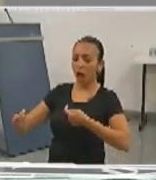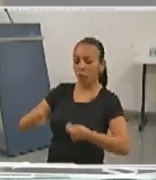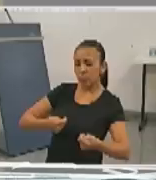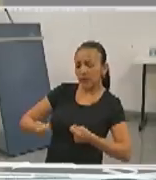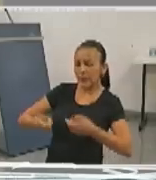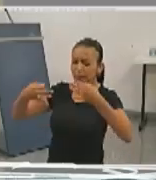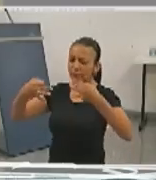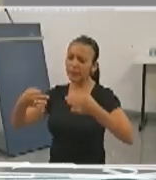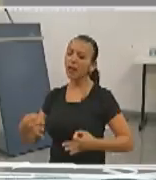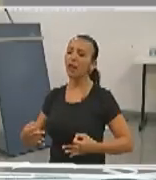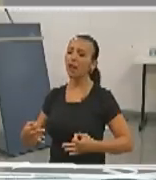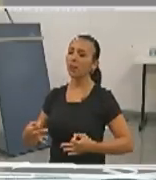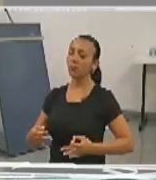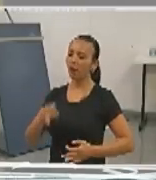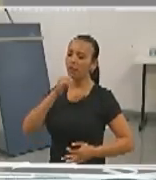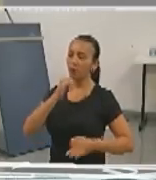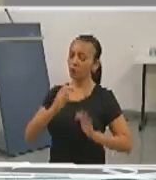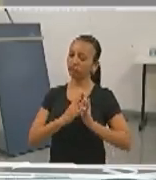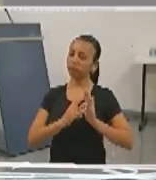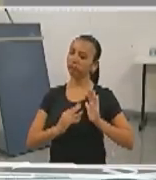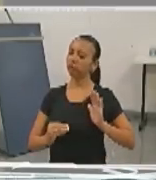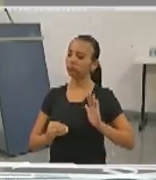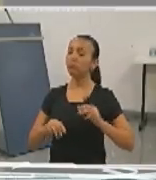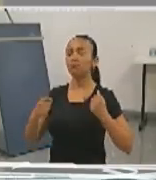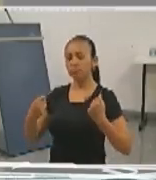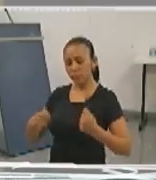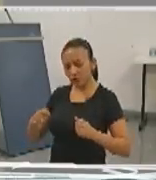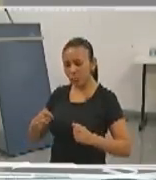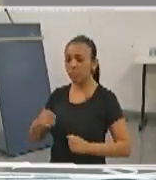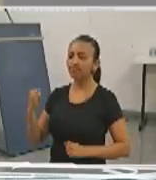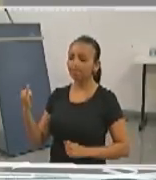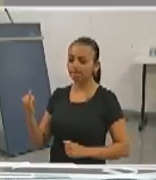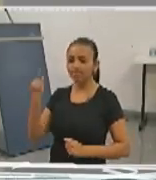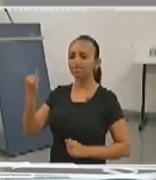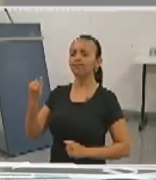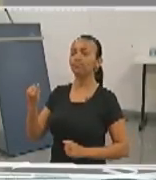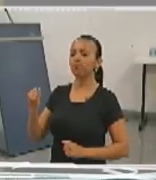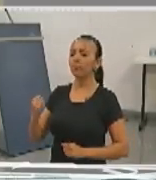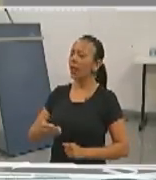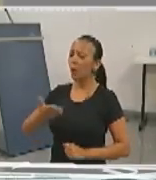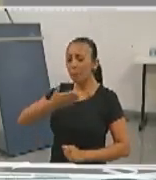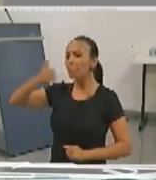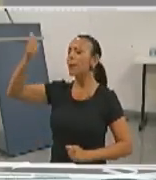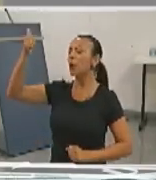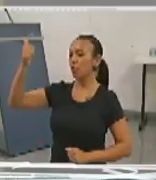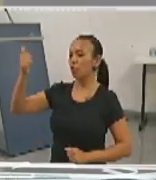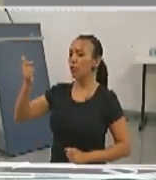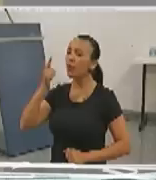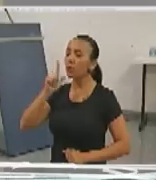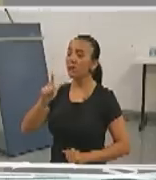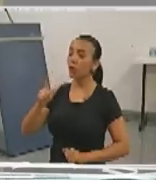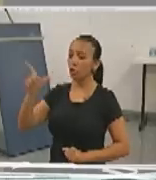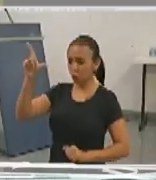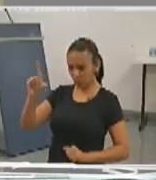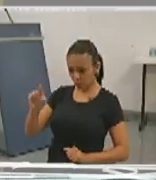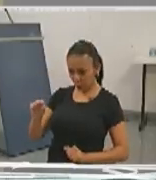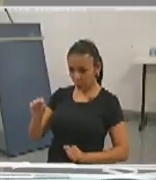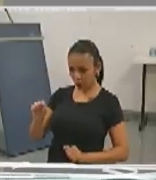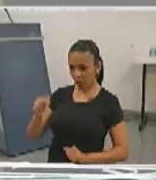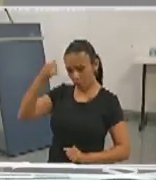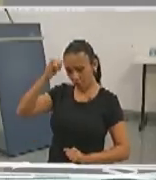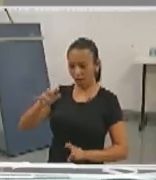administração precisa dar o exemplo. Essa é a grande arma que nós temos para combater os assédios dentro da